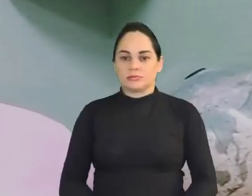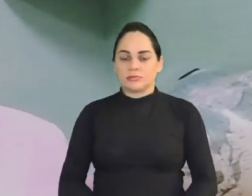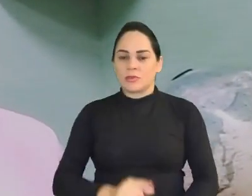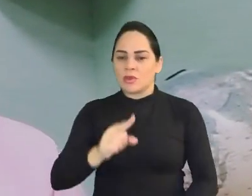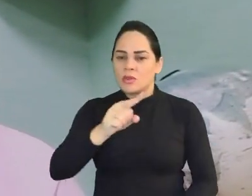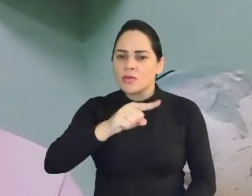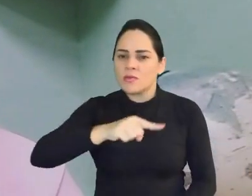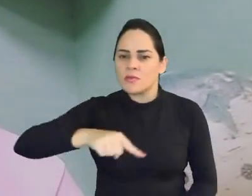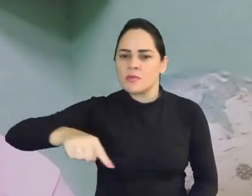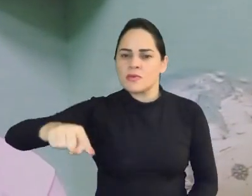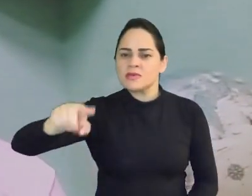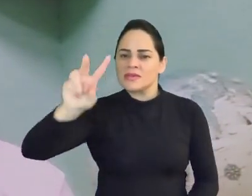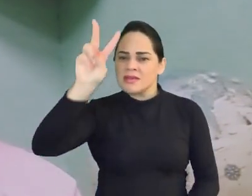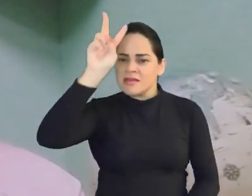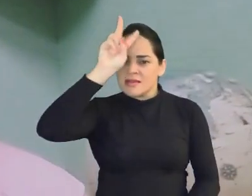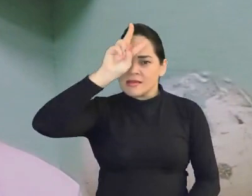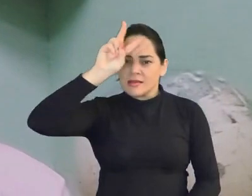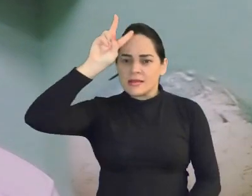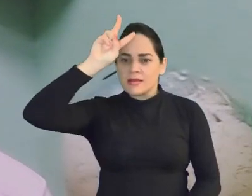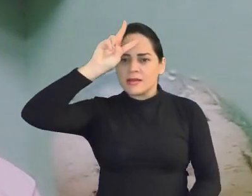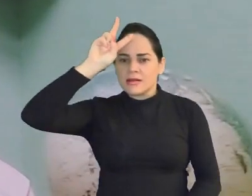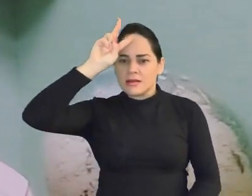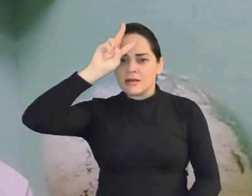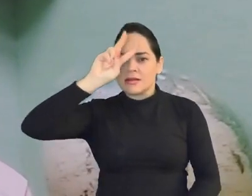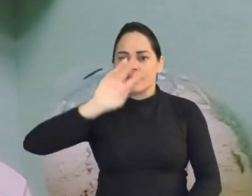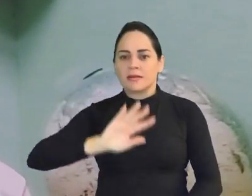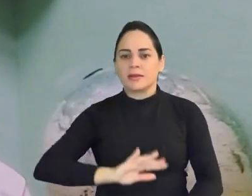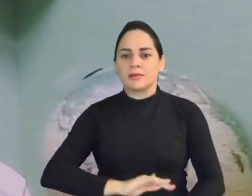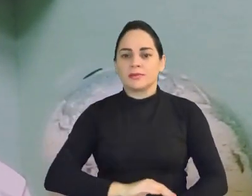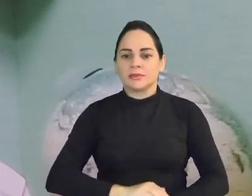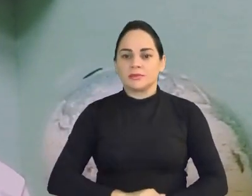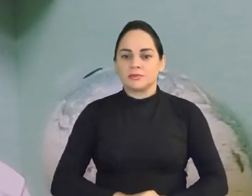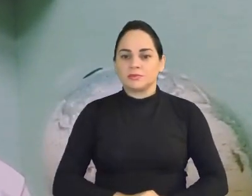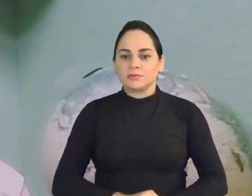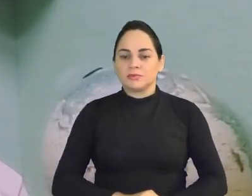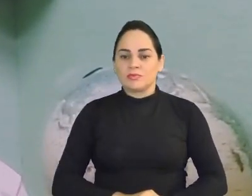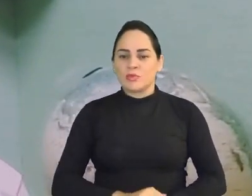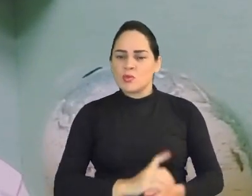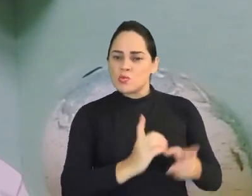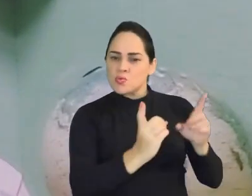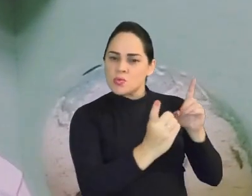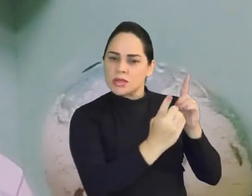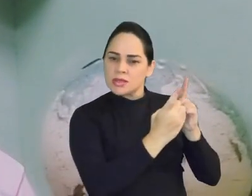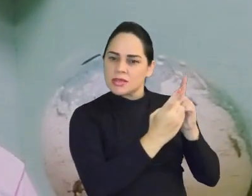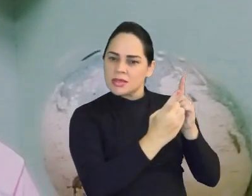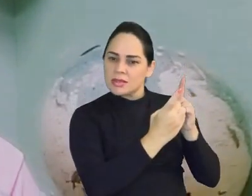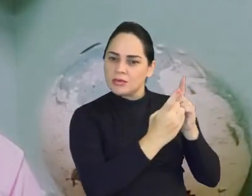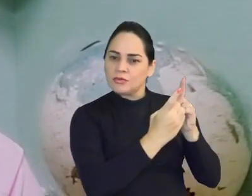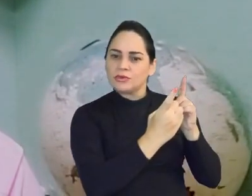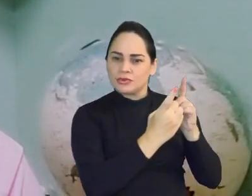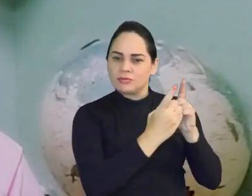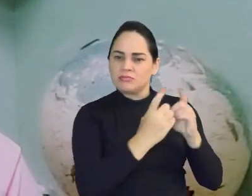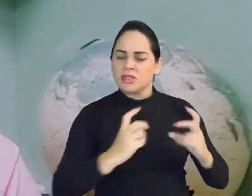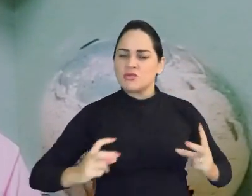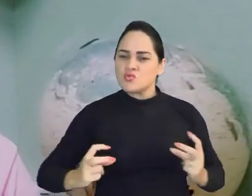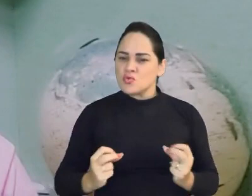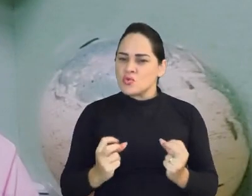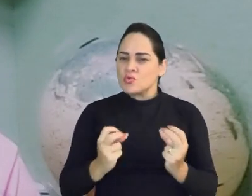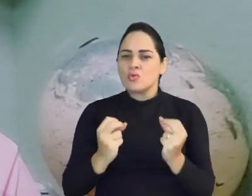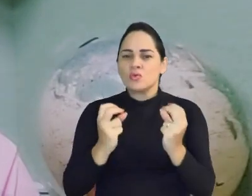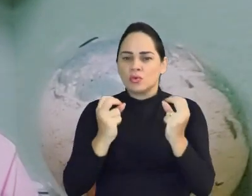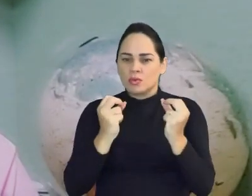Vocês lembram daquele serviço de